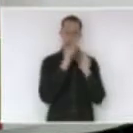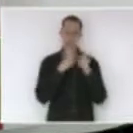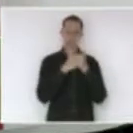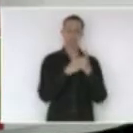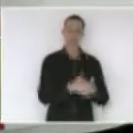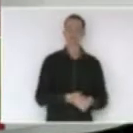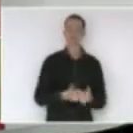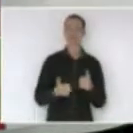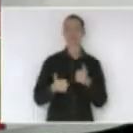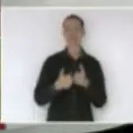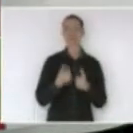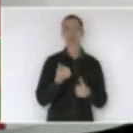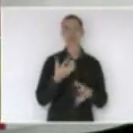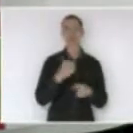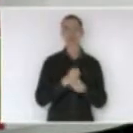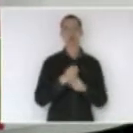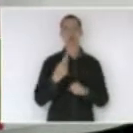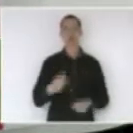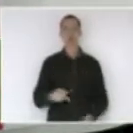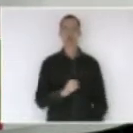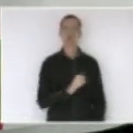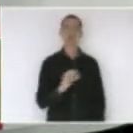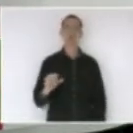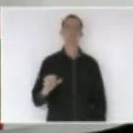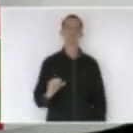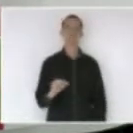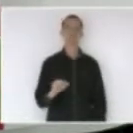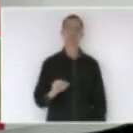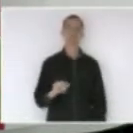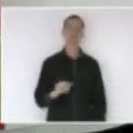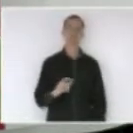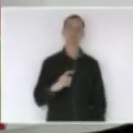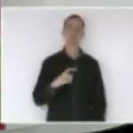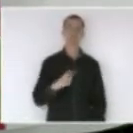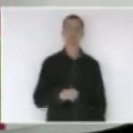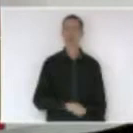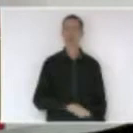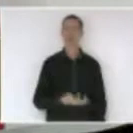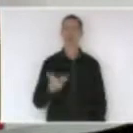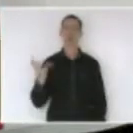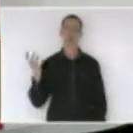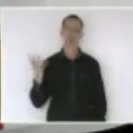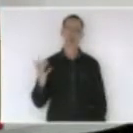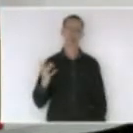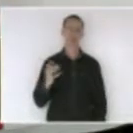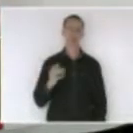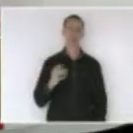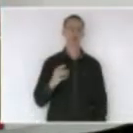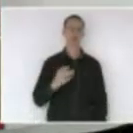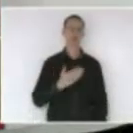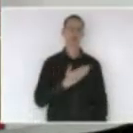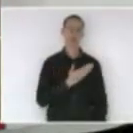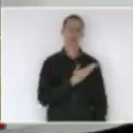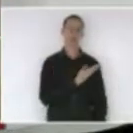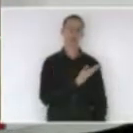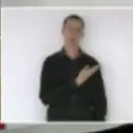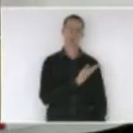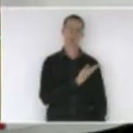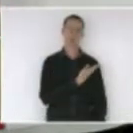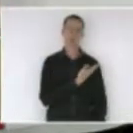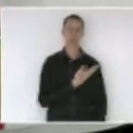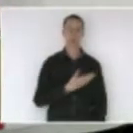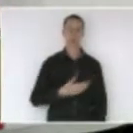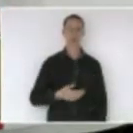as contas públicas em Santa Catarina. Muitos deles, não temos dúvida, são os amigos que